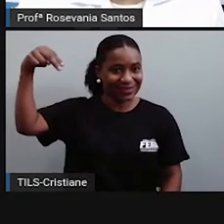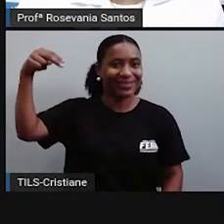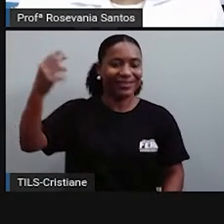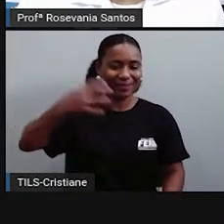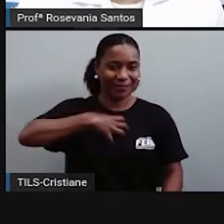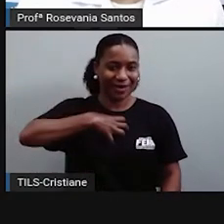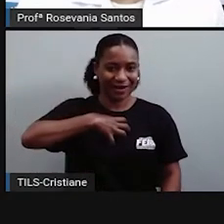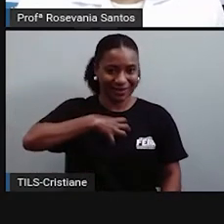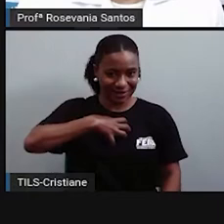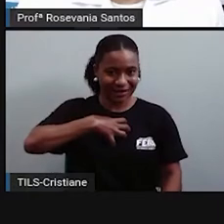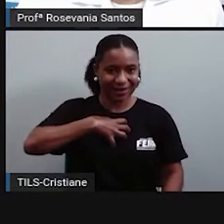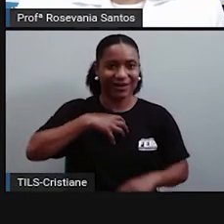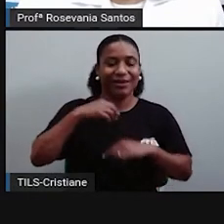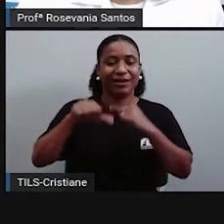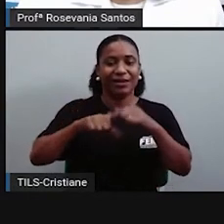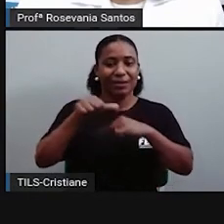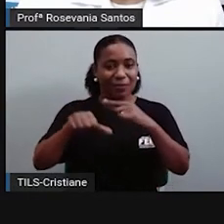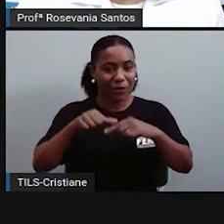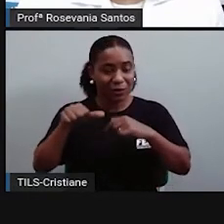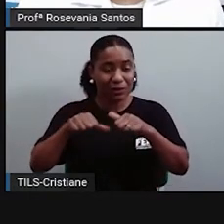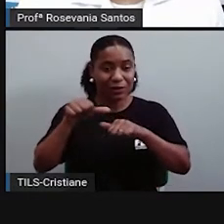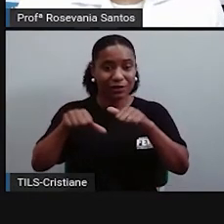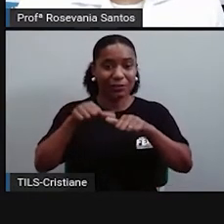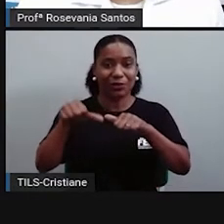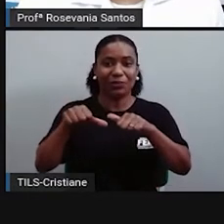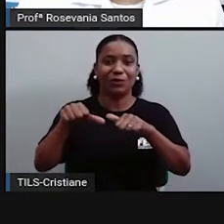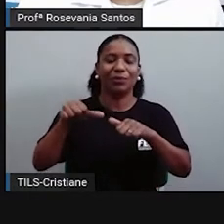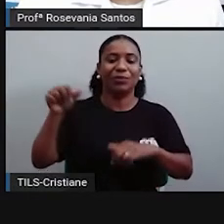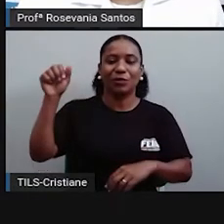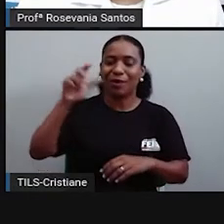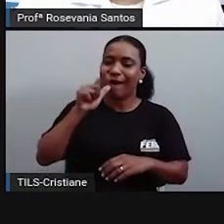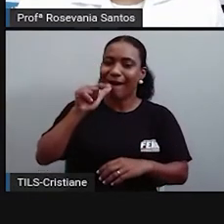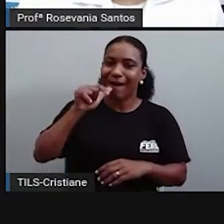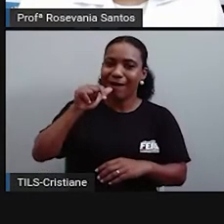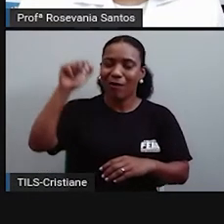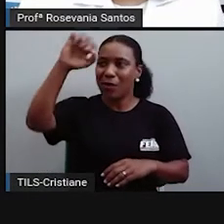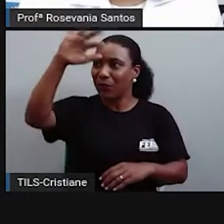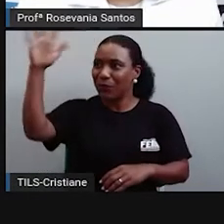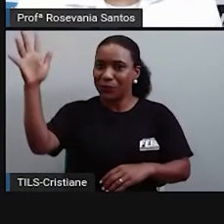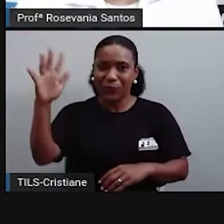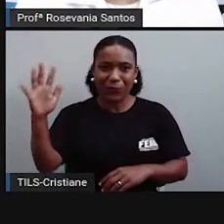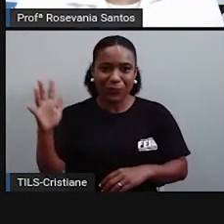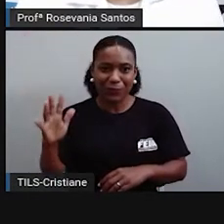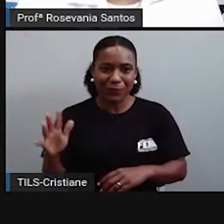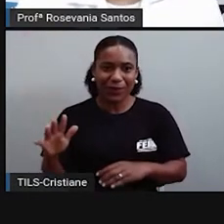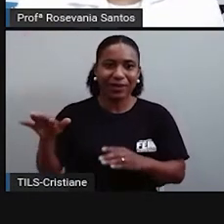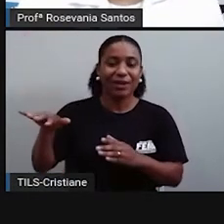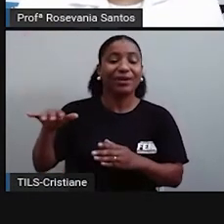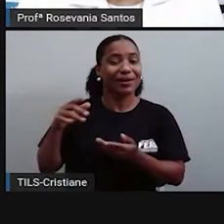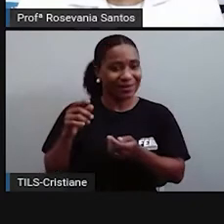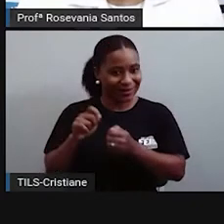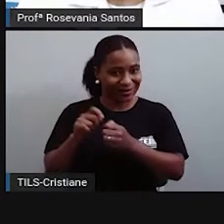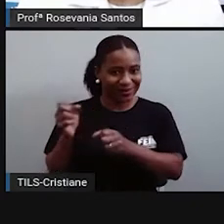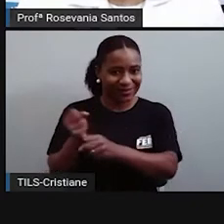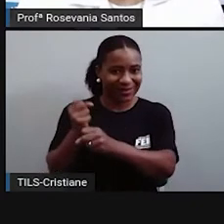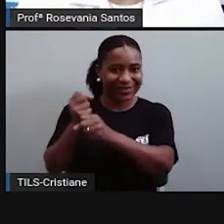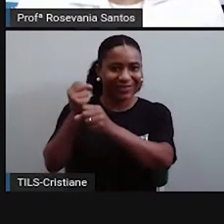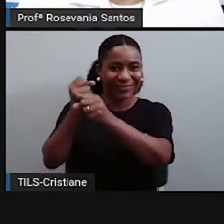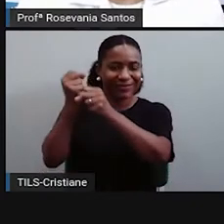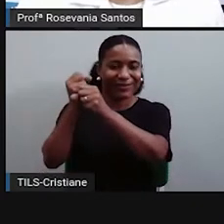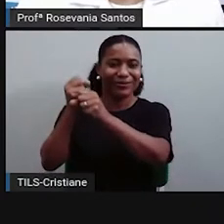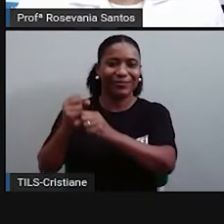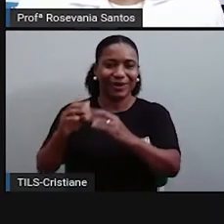depois foi, tanto subindo o litoral quanto descendo o litoral no processo de formação.